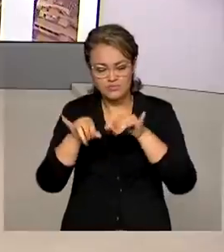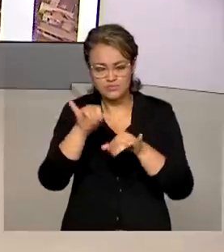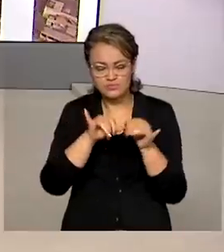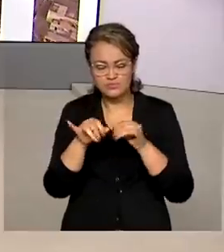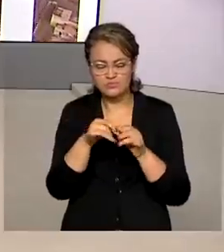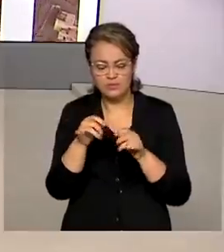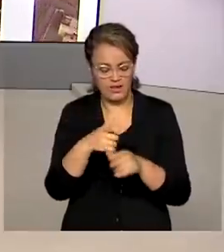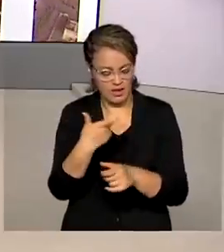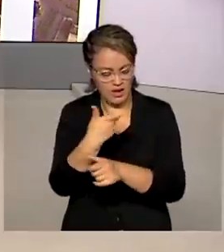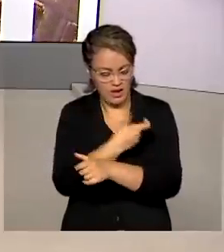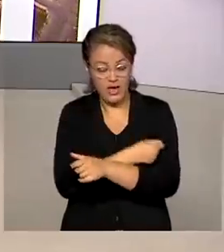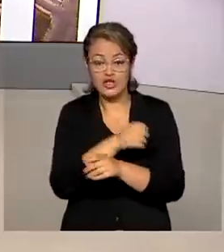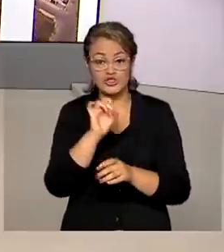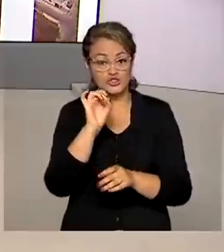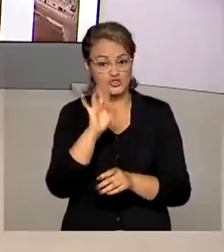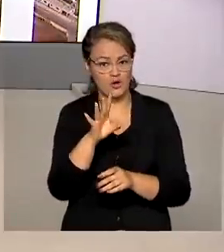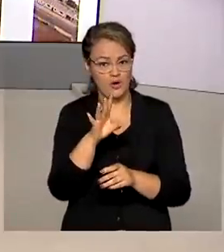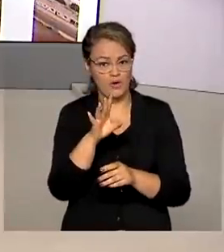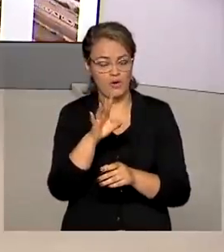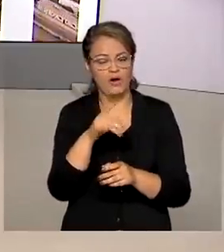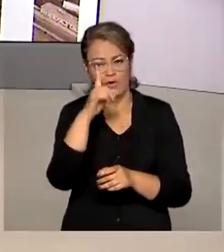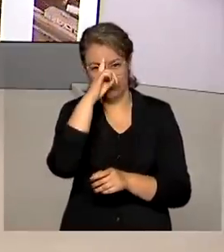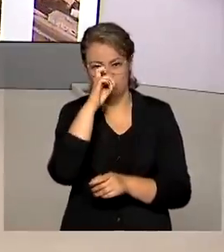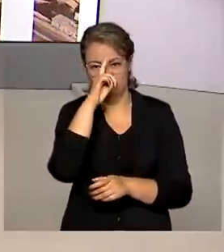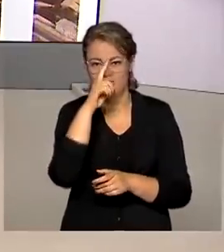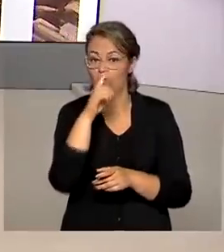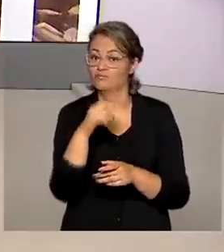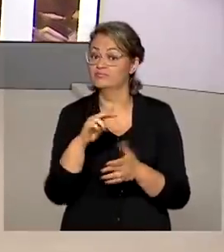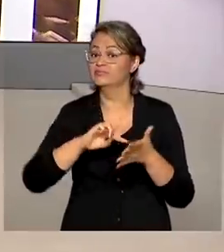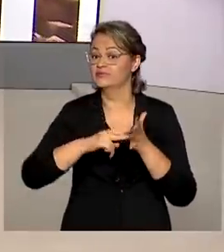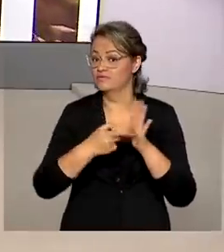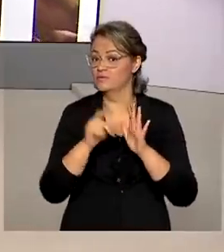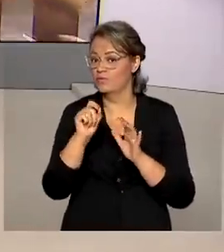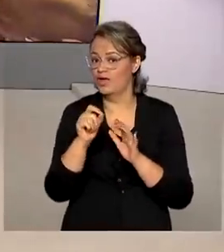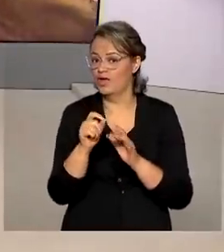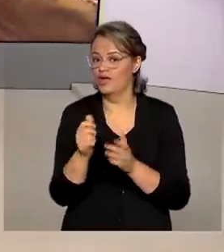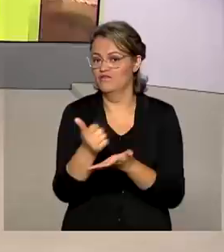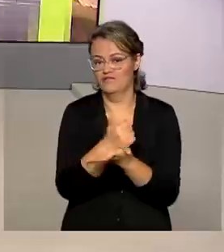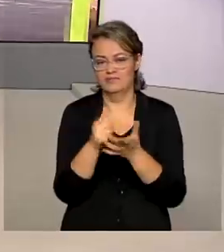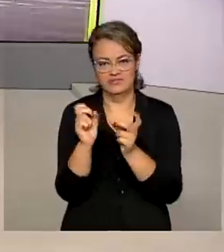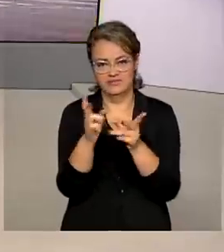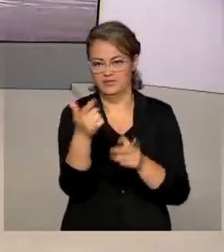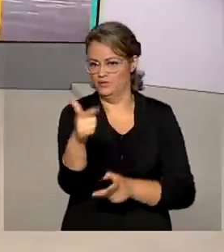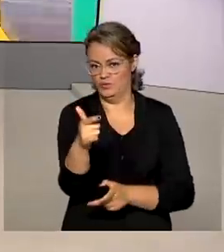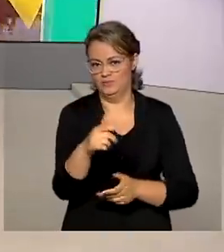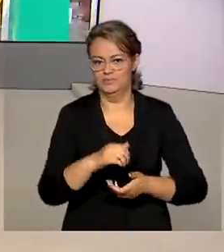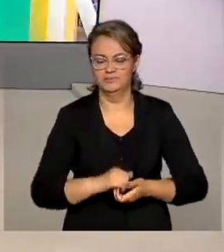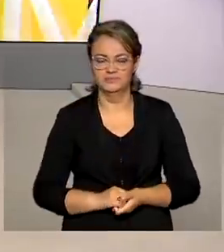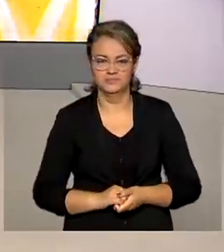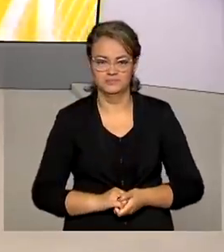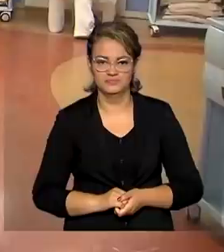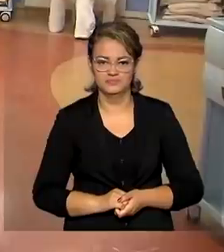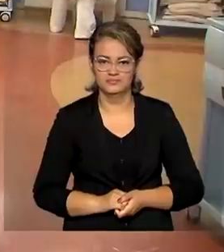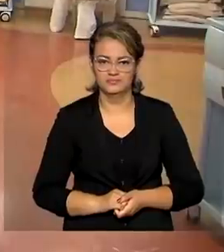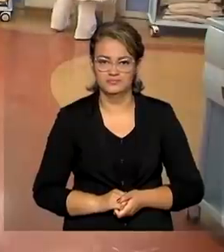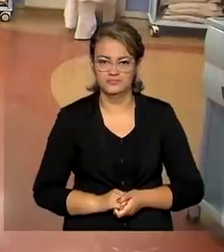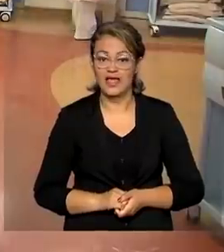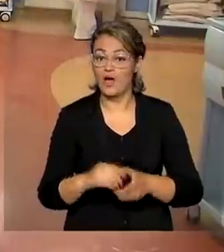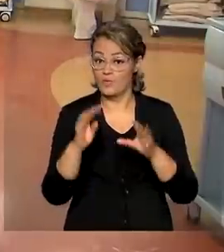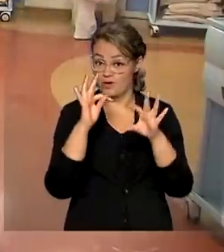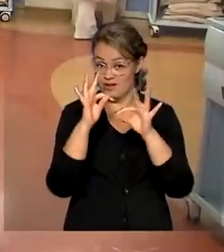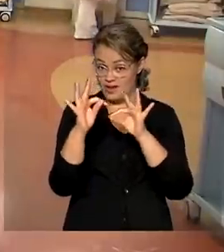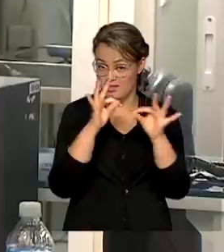injetável e só pode ser usado em hospitais, ou seja, não será vendido em farmácias. O